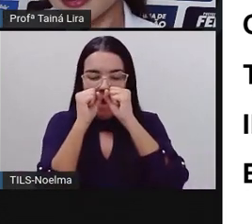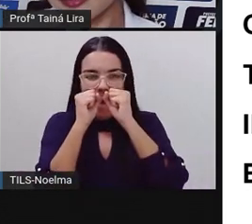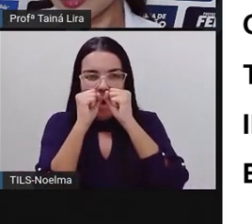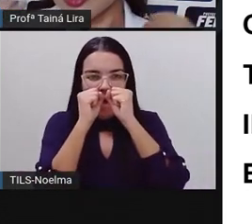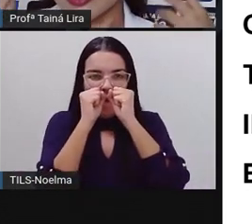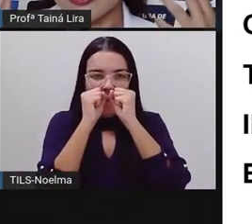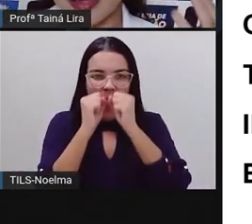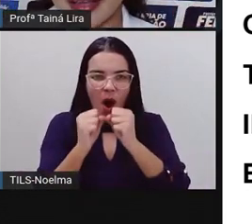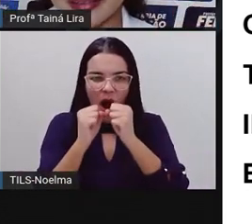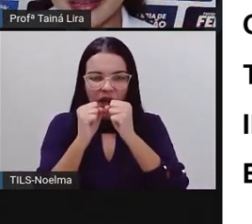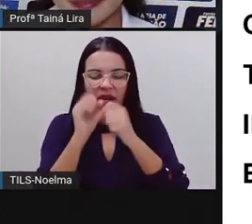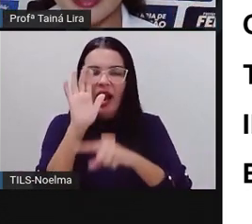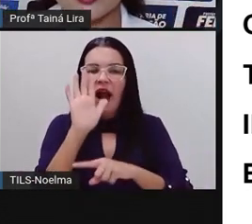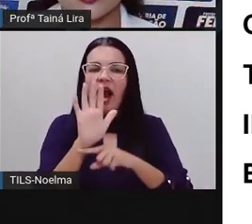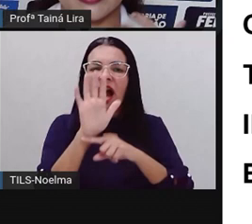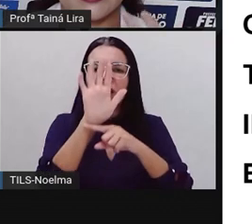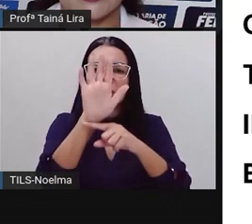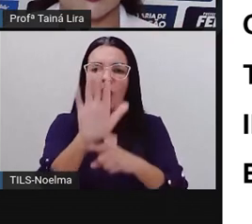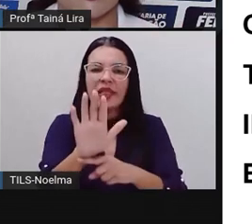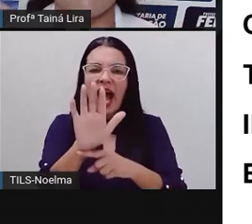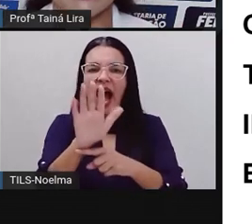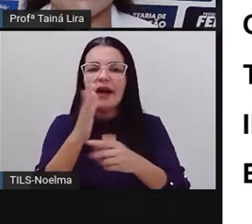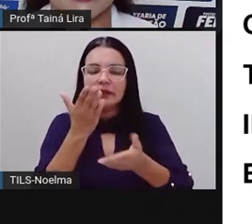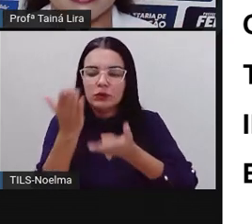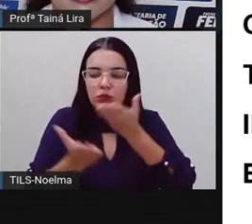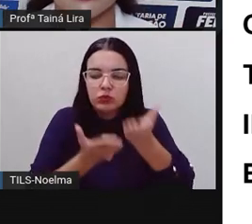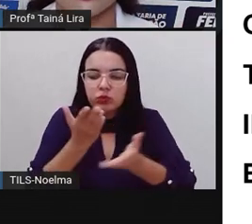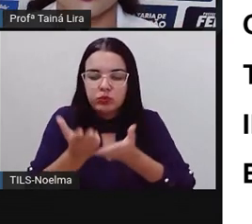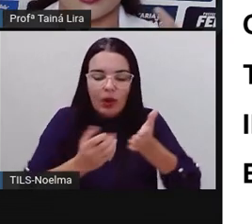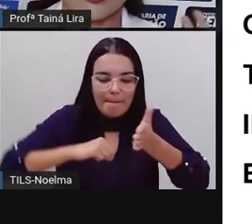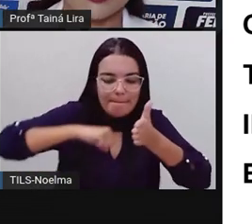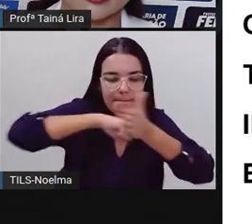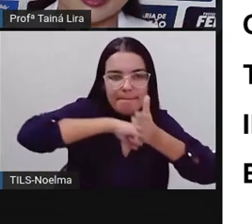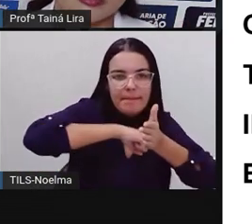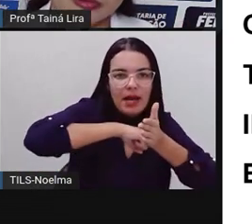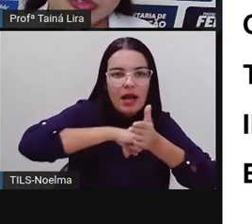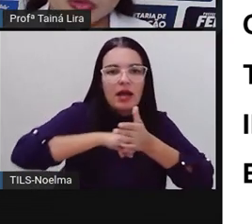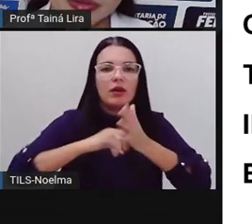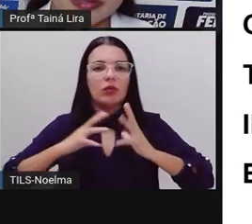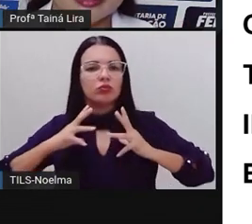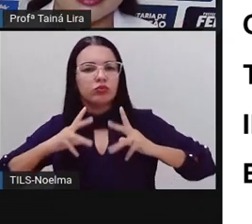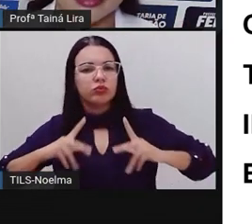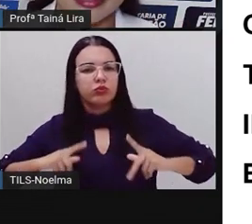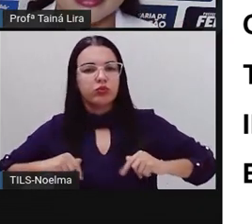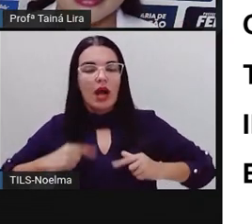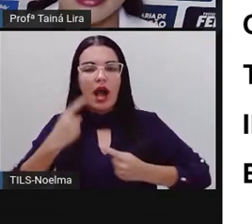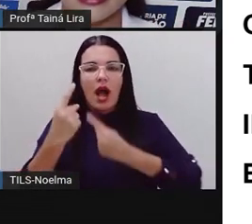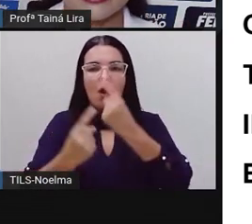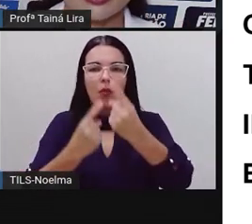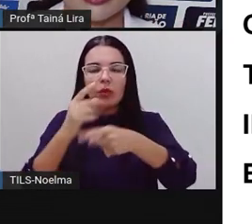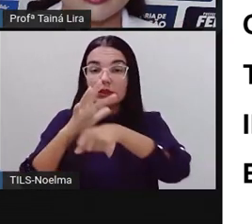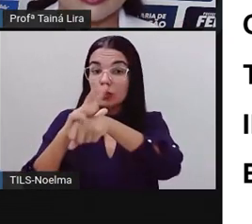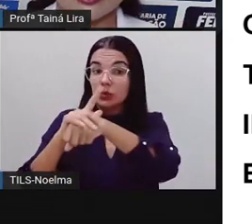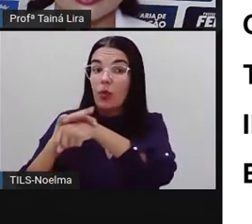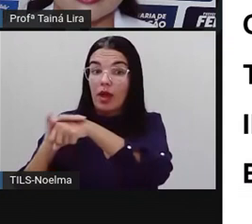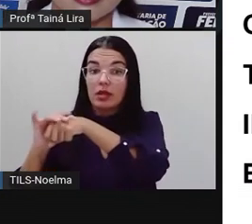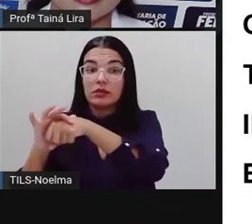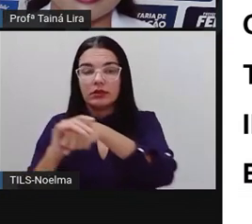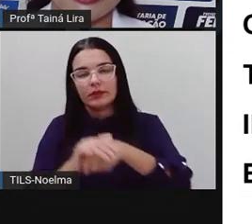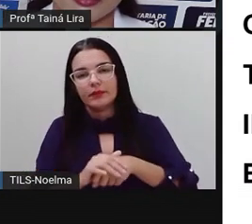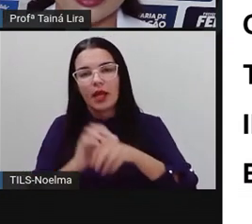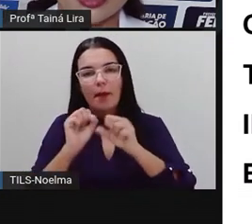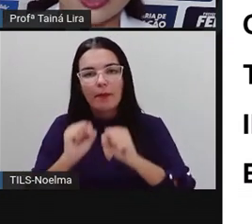ela ali vai ser utilizada, né, para ajudar aí a combater ou a curar algumas doenças, né? Elas podem ser